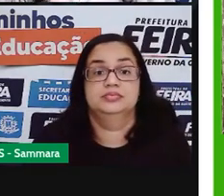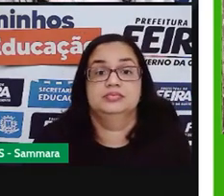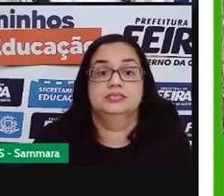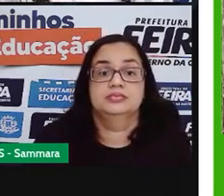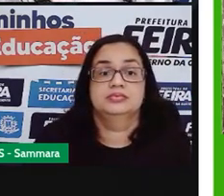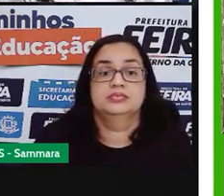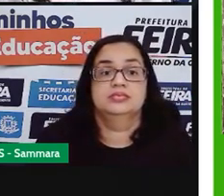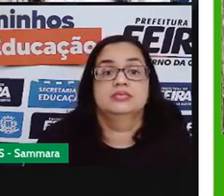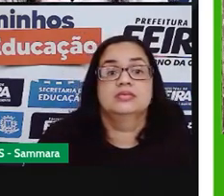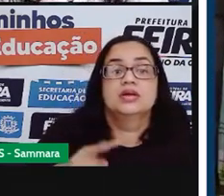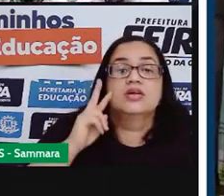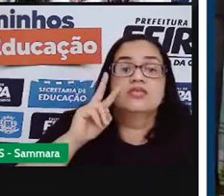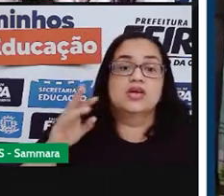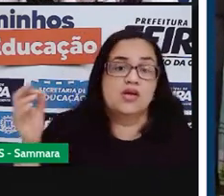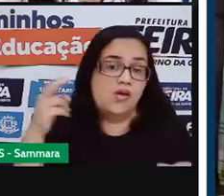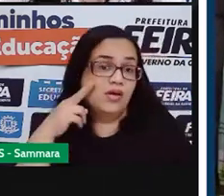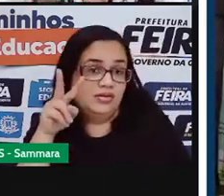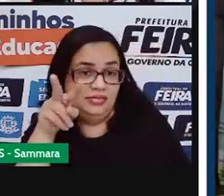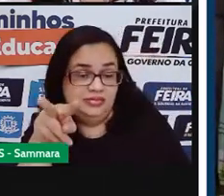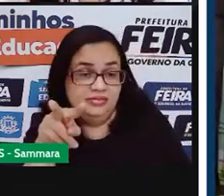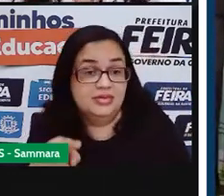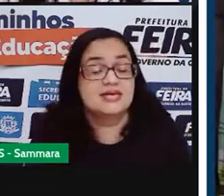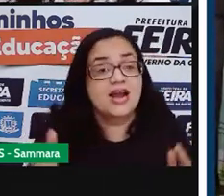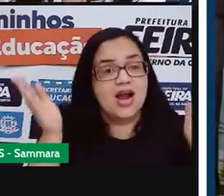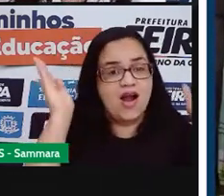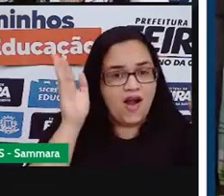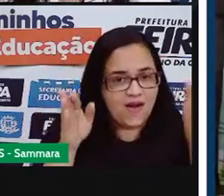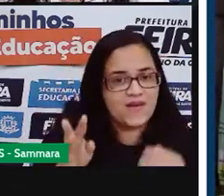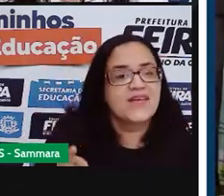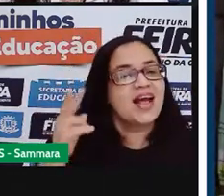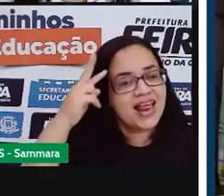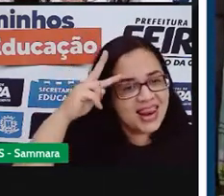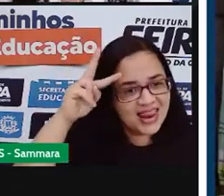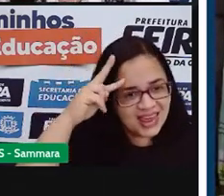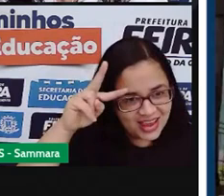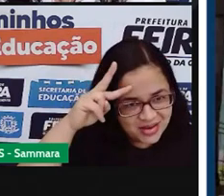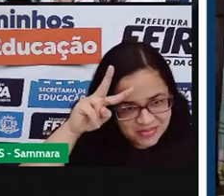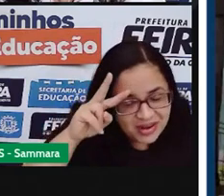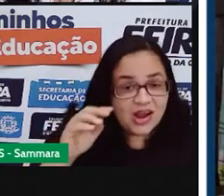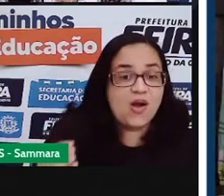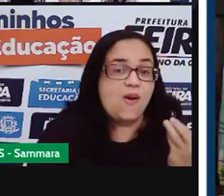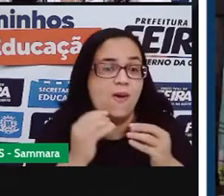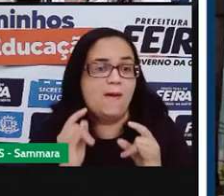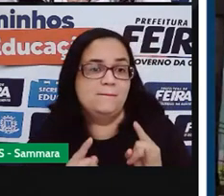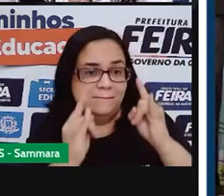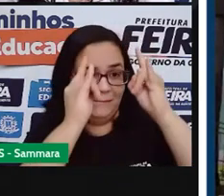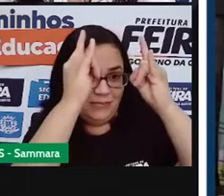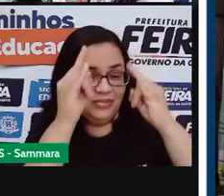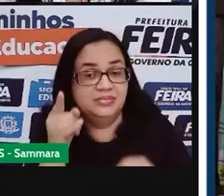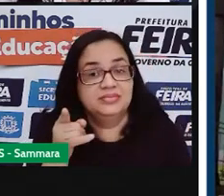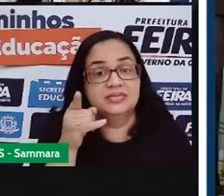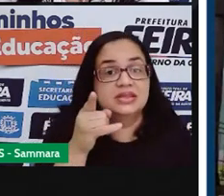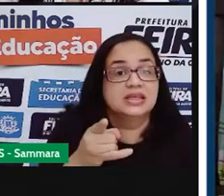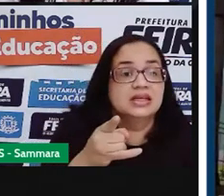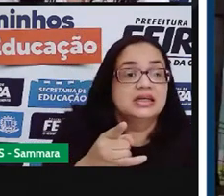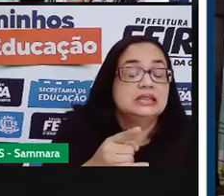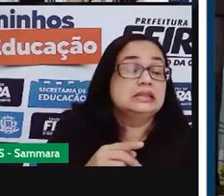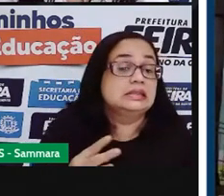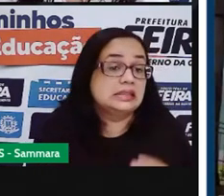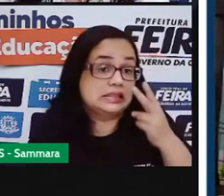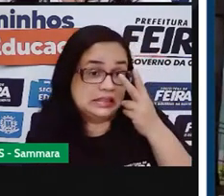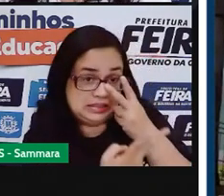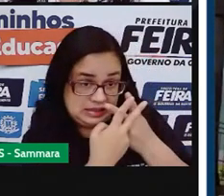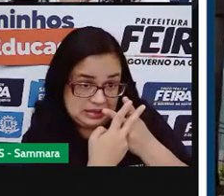ficou dessa forma. Agora você reconhece esse prédio da antiga Cadeia Pública? A antiga